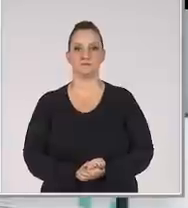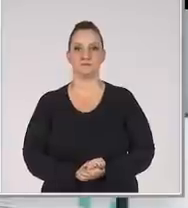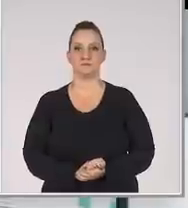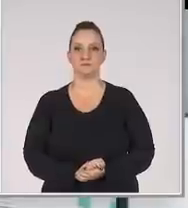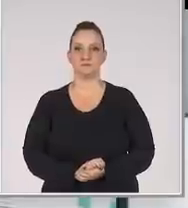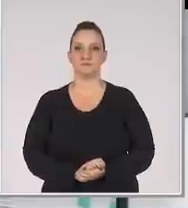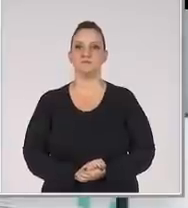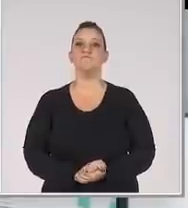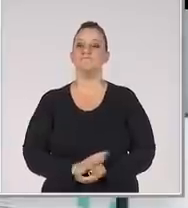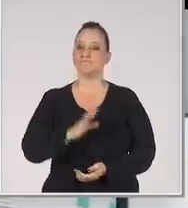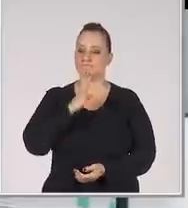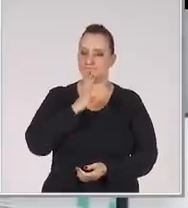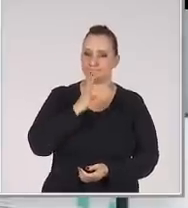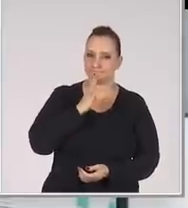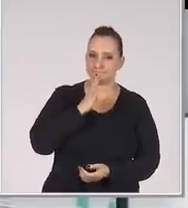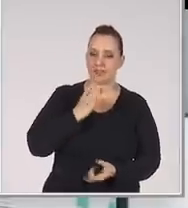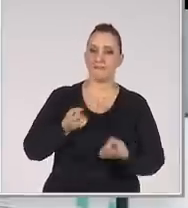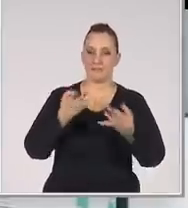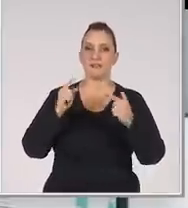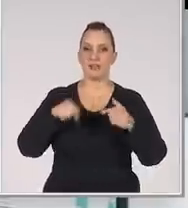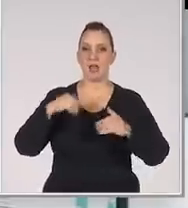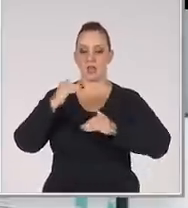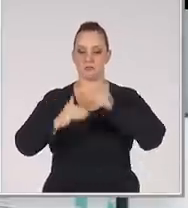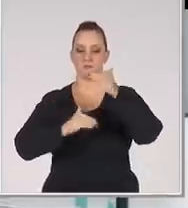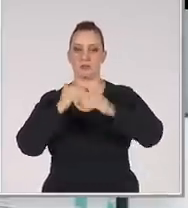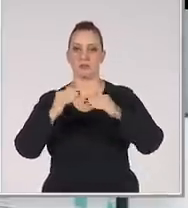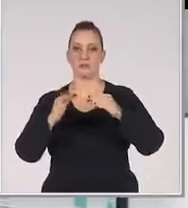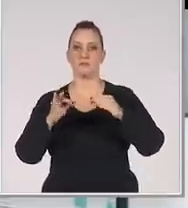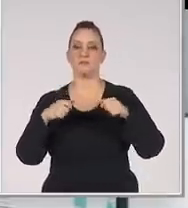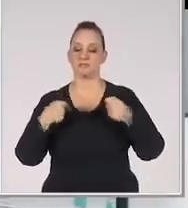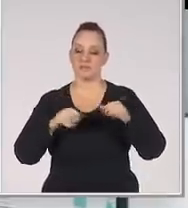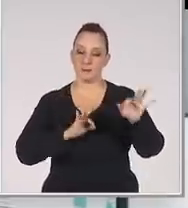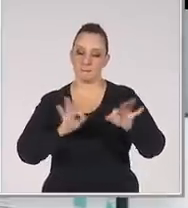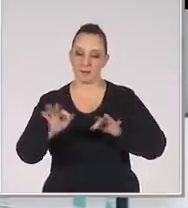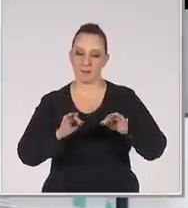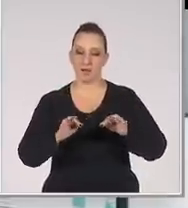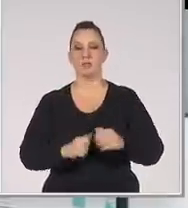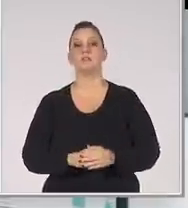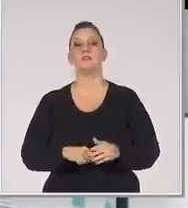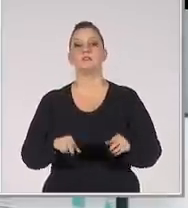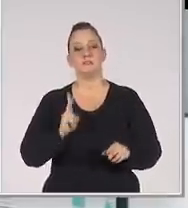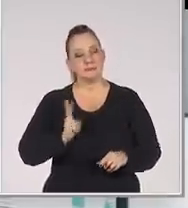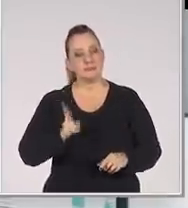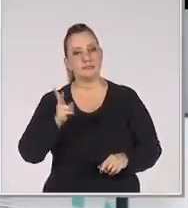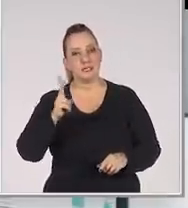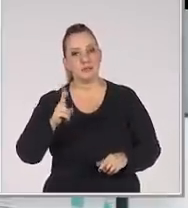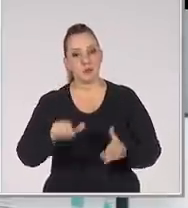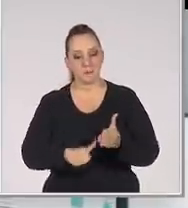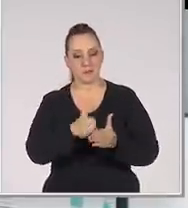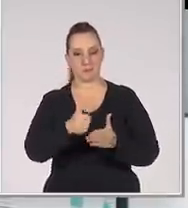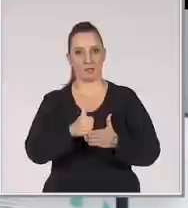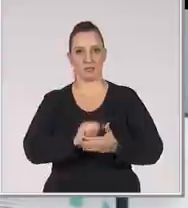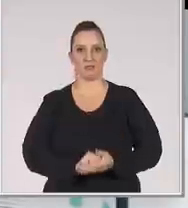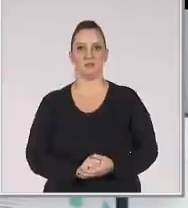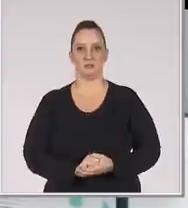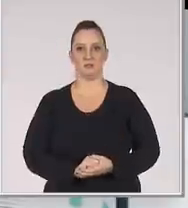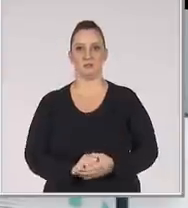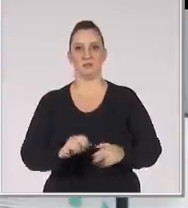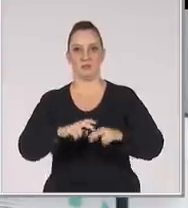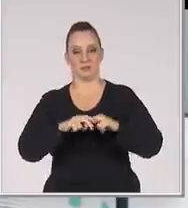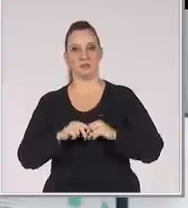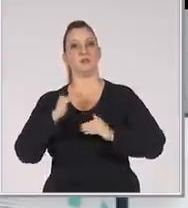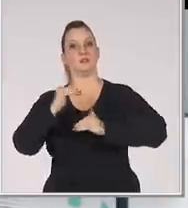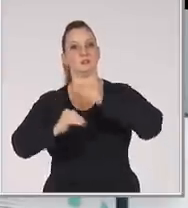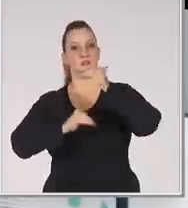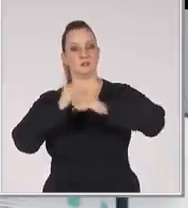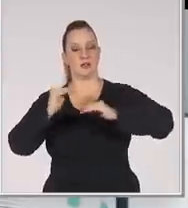Reconhecer que vender é um processo E requer preparo E planejamento constantes É o primeiro passo Só por meio